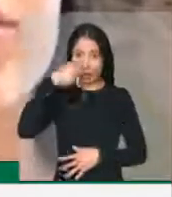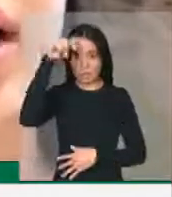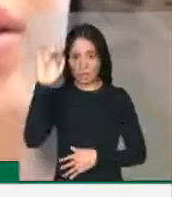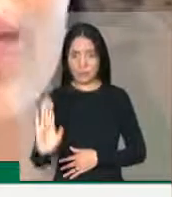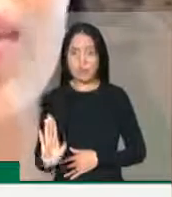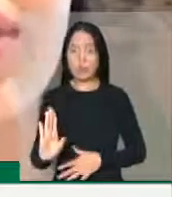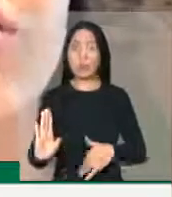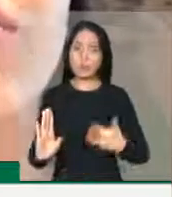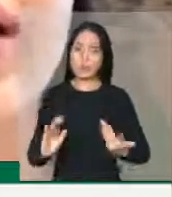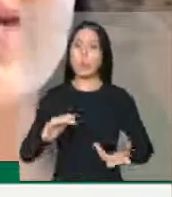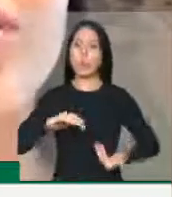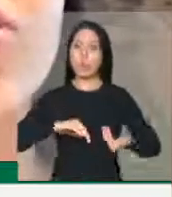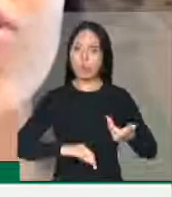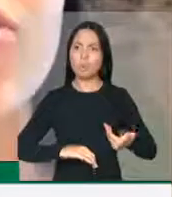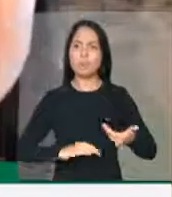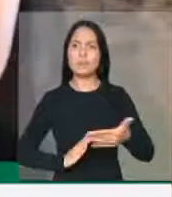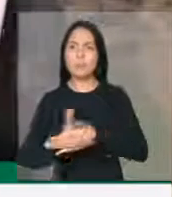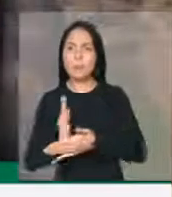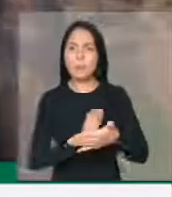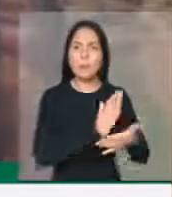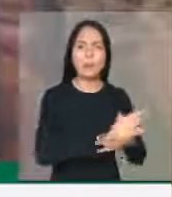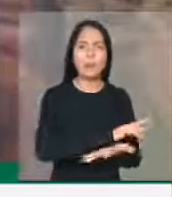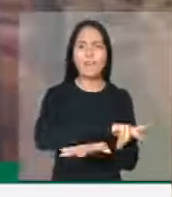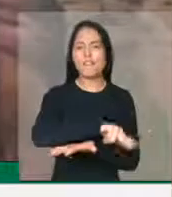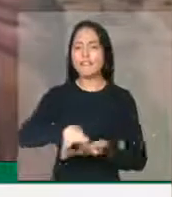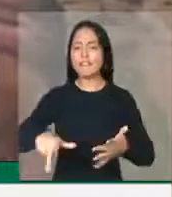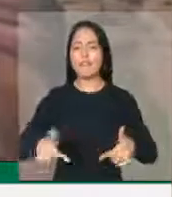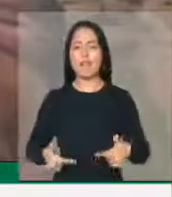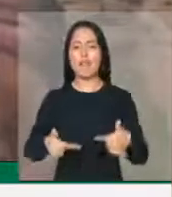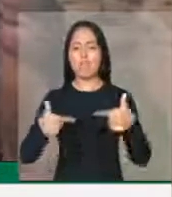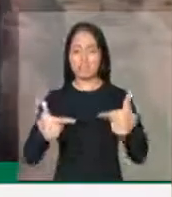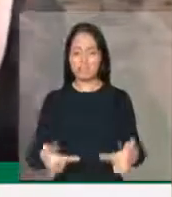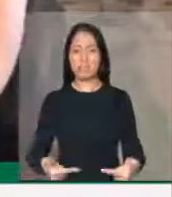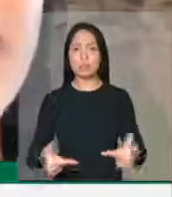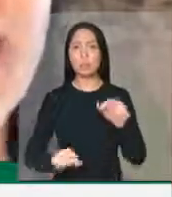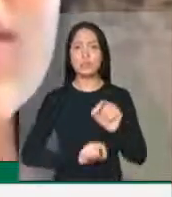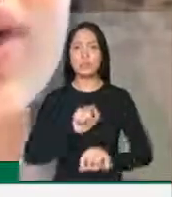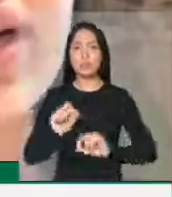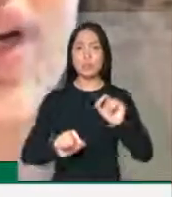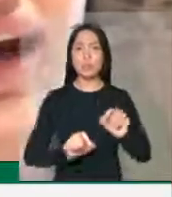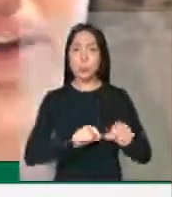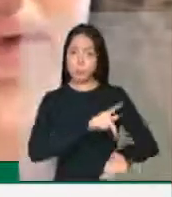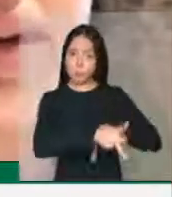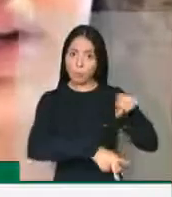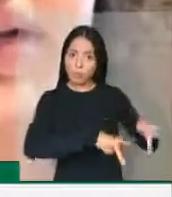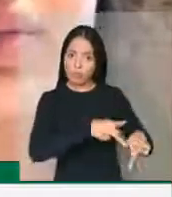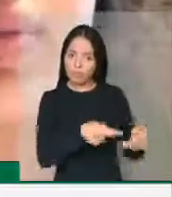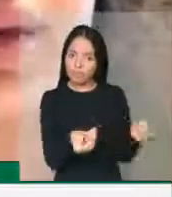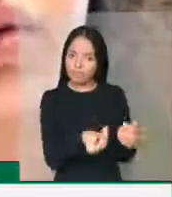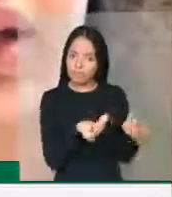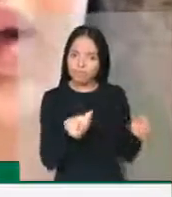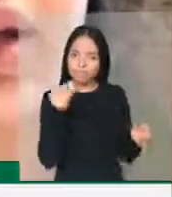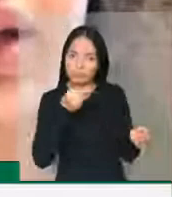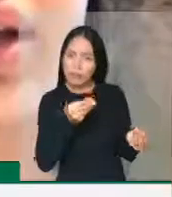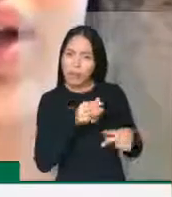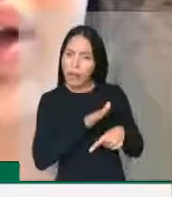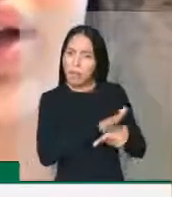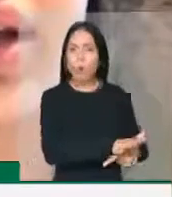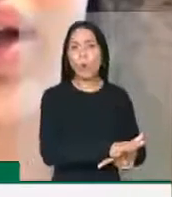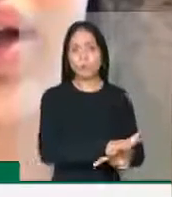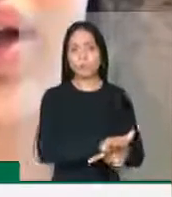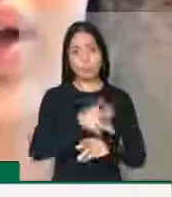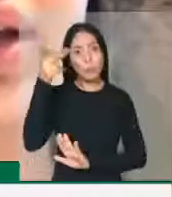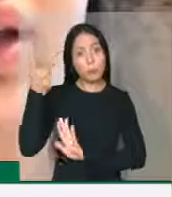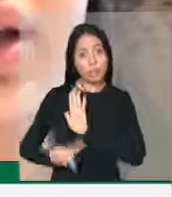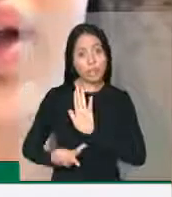Congresso Nacional tem aprovado diversas medidas que visam facilitar a atenção à população mais vulnerável, que nesse momento crítico necessita de mais proteção